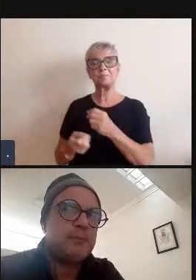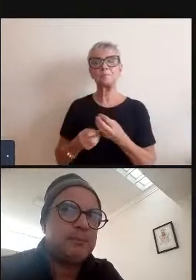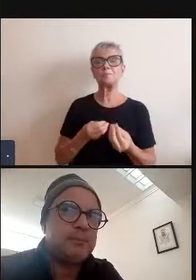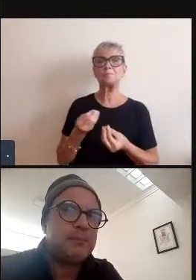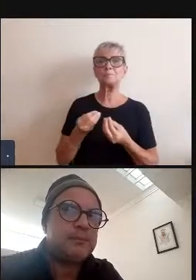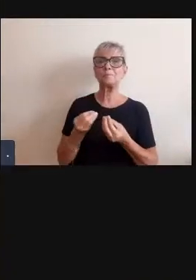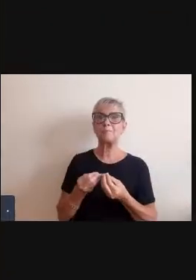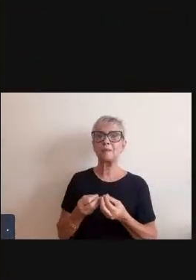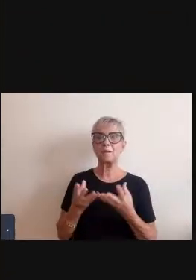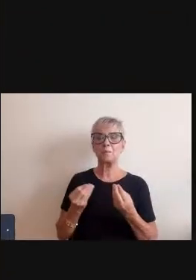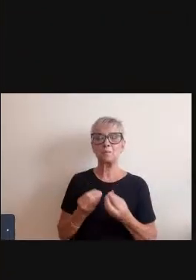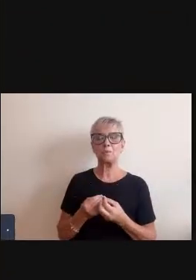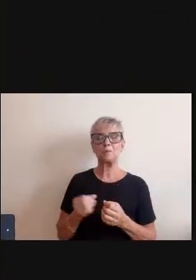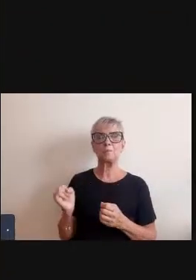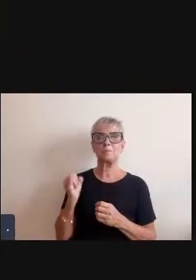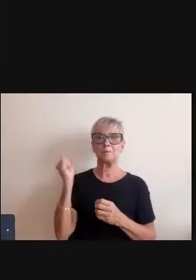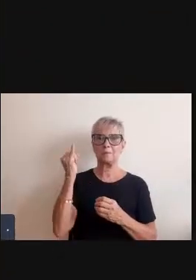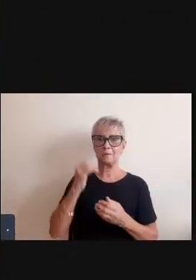é muito caro.